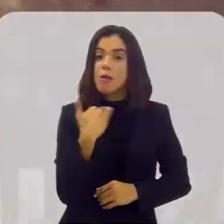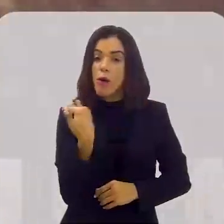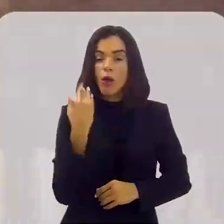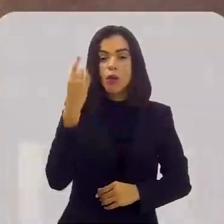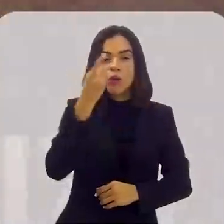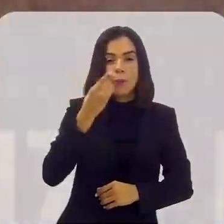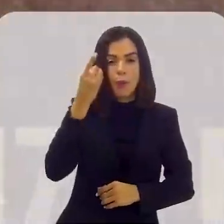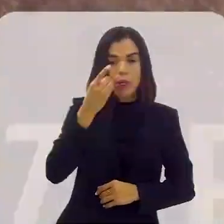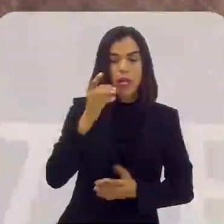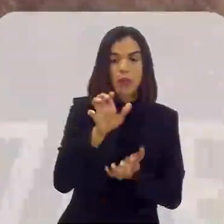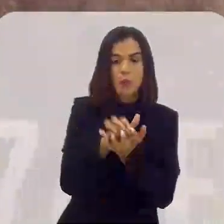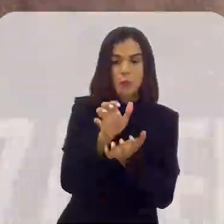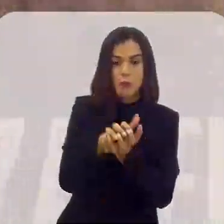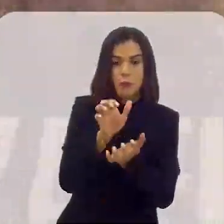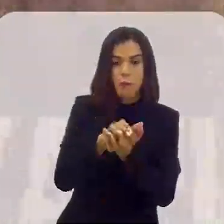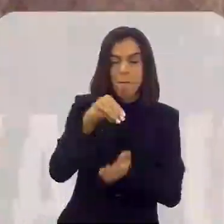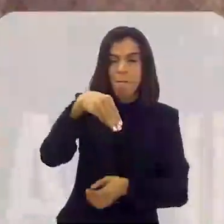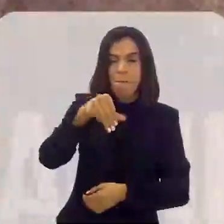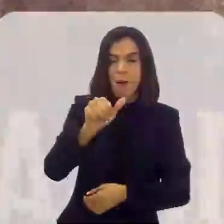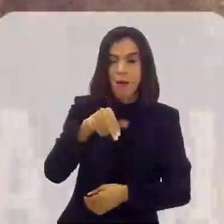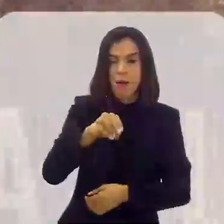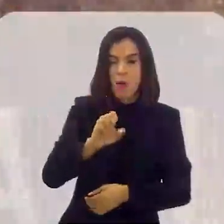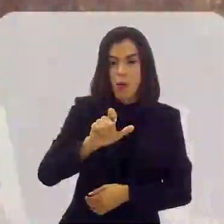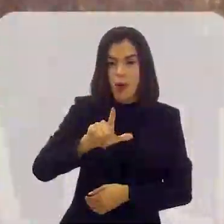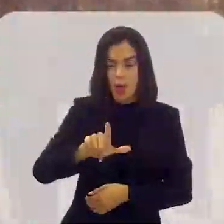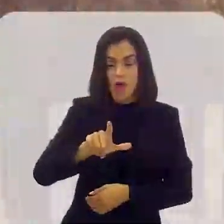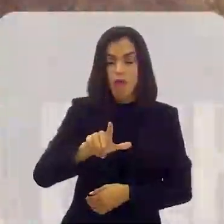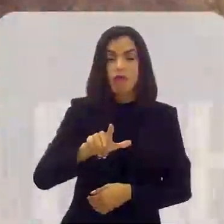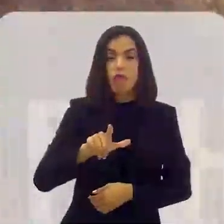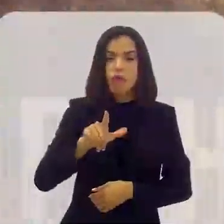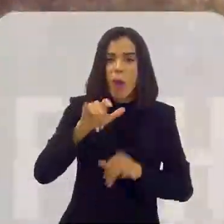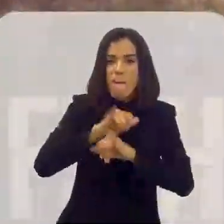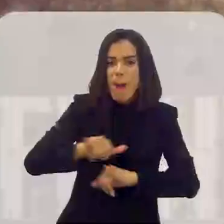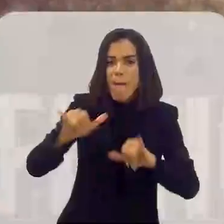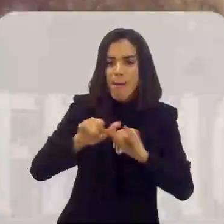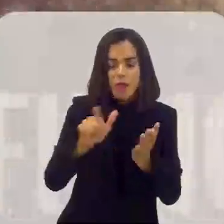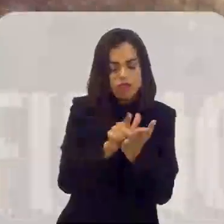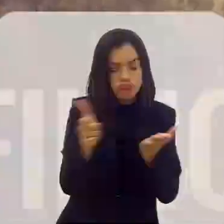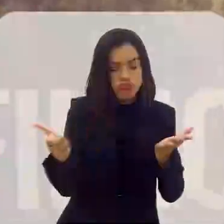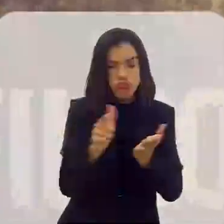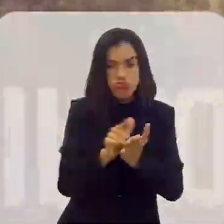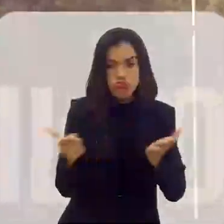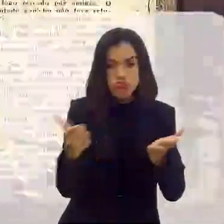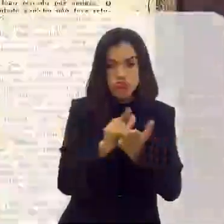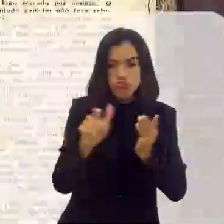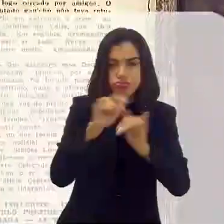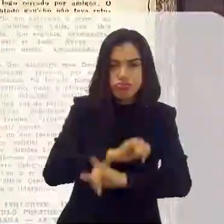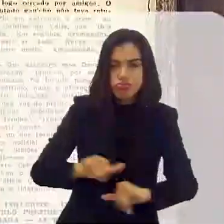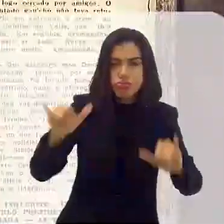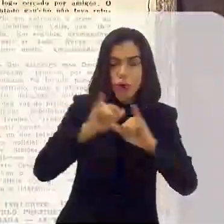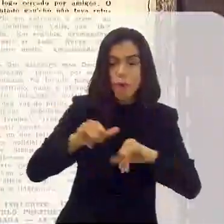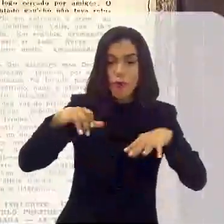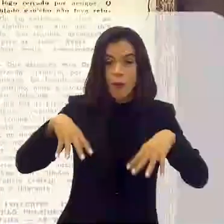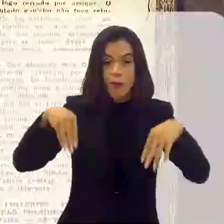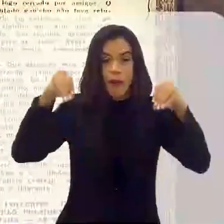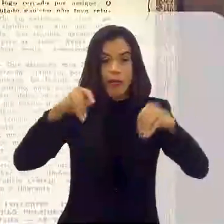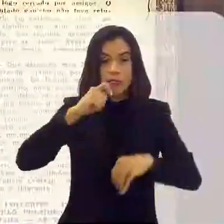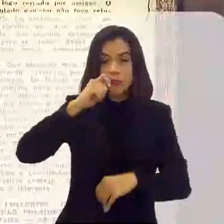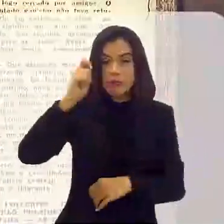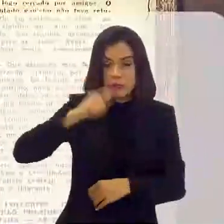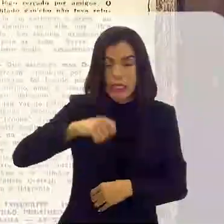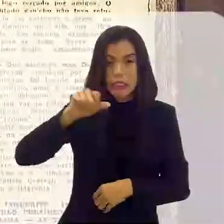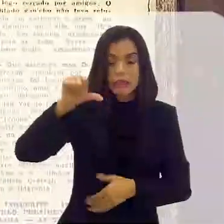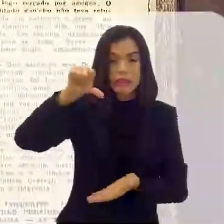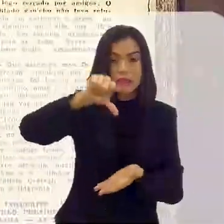morte do deputado pernambucano Manuel Francisco de Souza Filho foi notícia nos jornais. O Palácio Tiradentes,